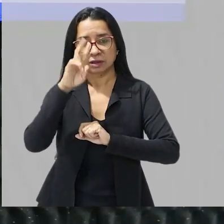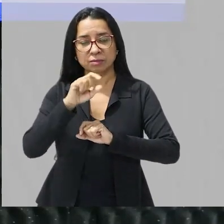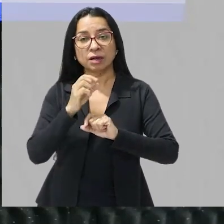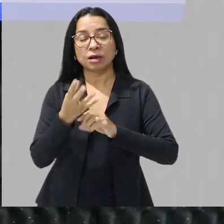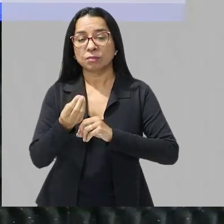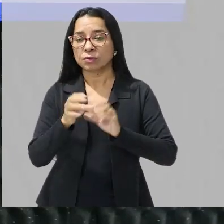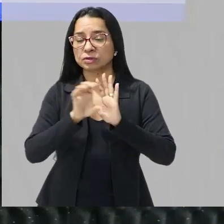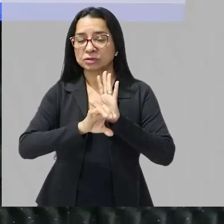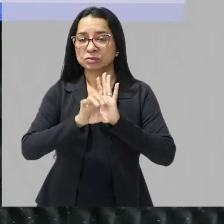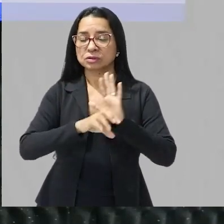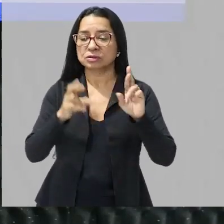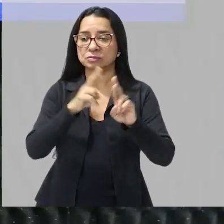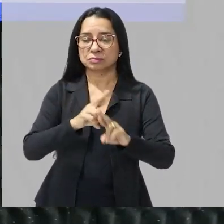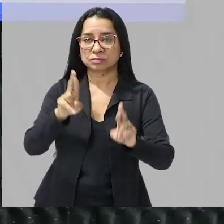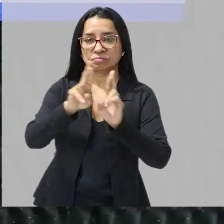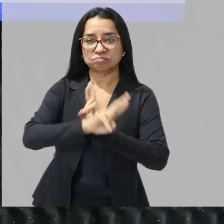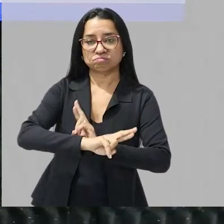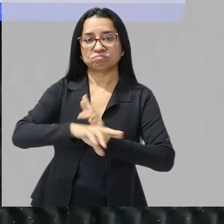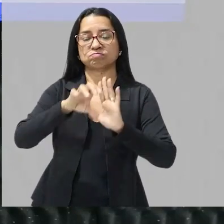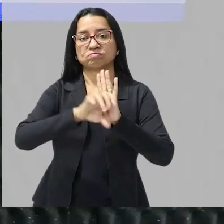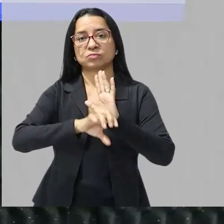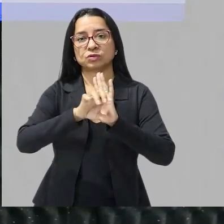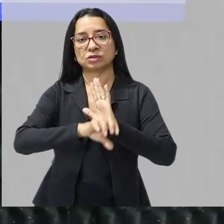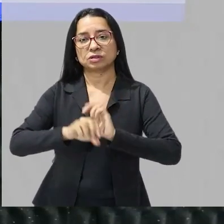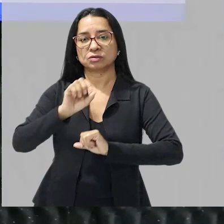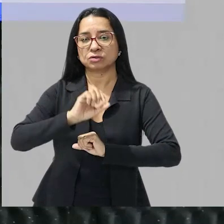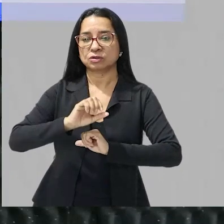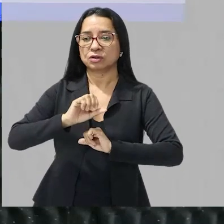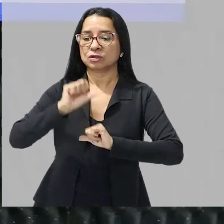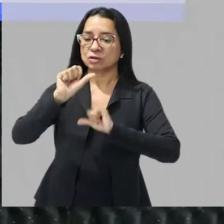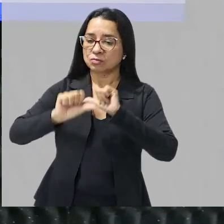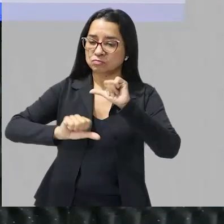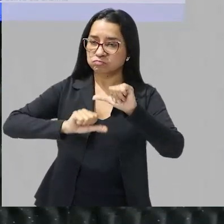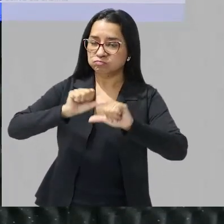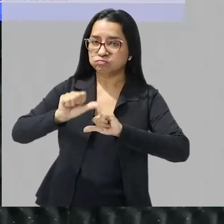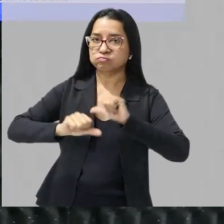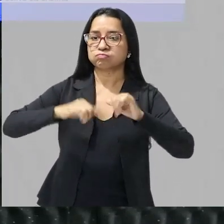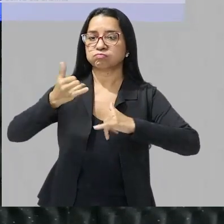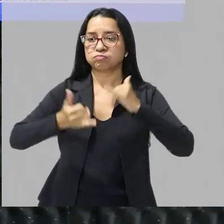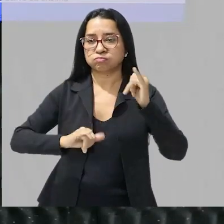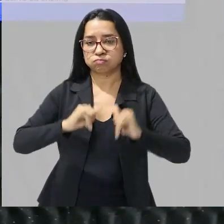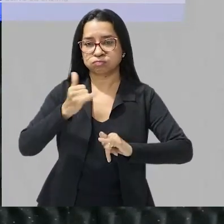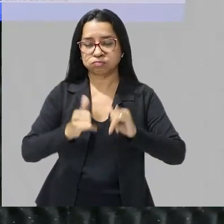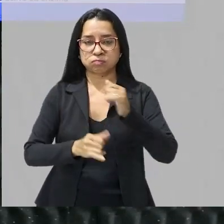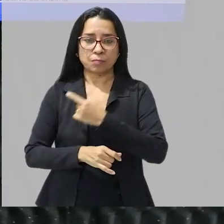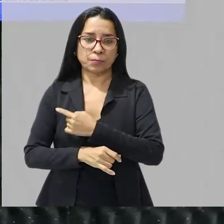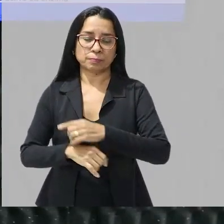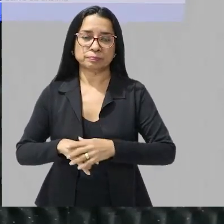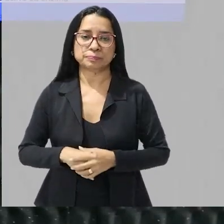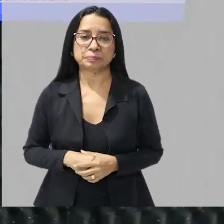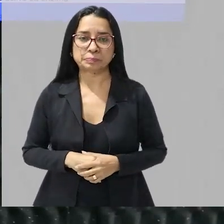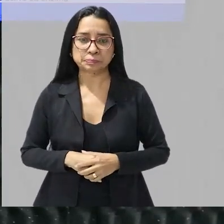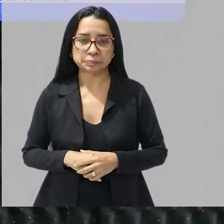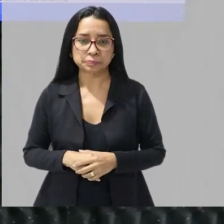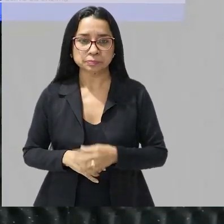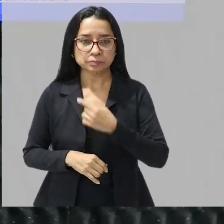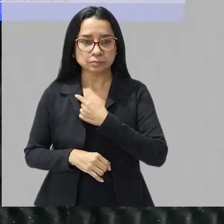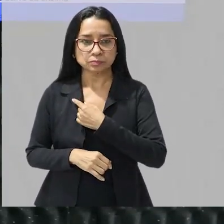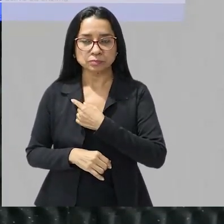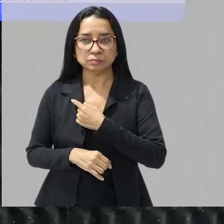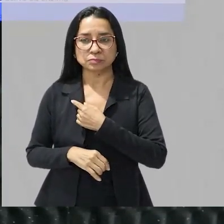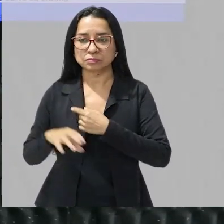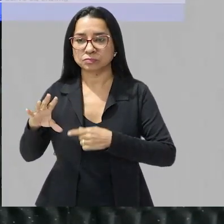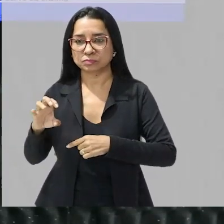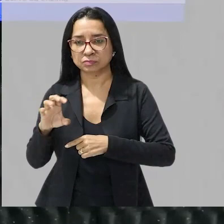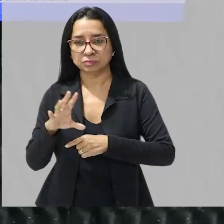estão muito relacionados ao conceito de reações químicas tá? então vamos aqui é as enzimas